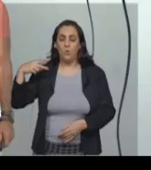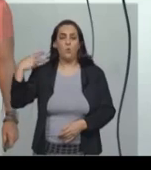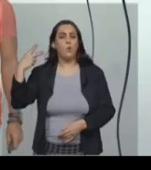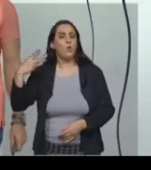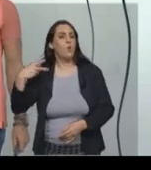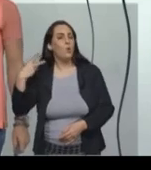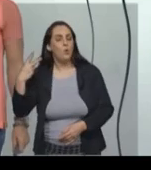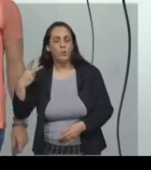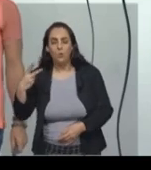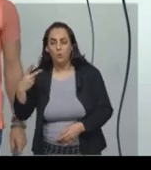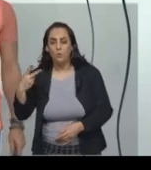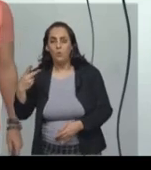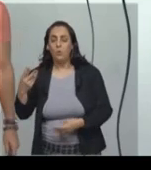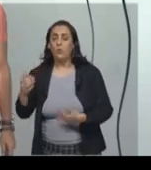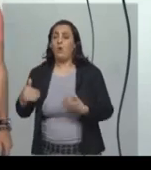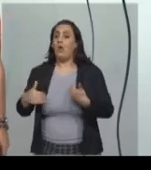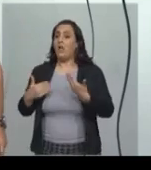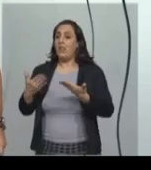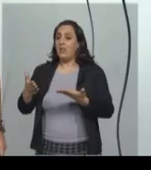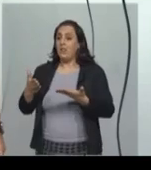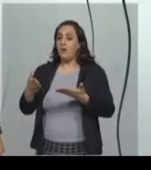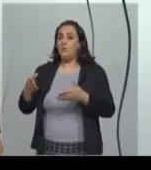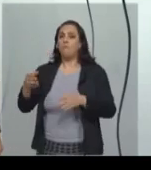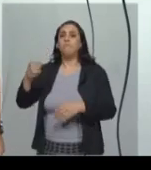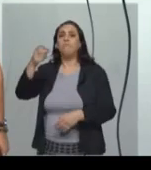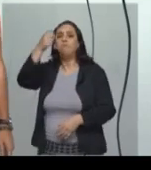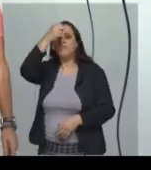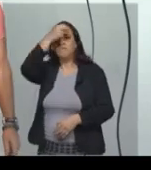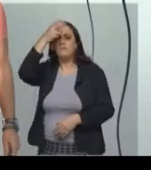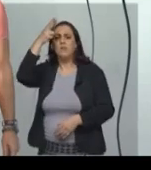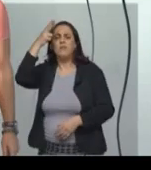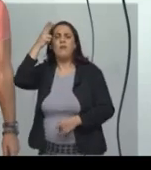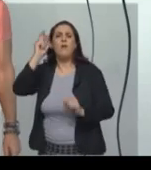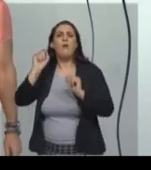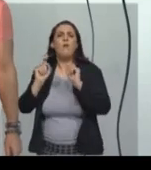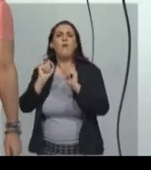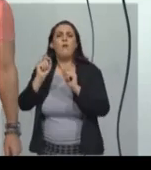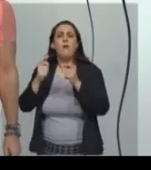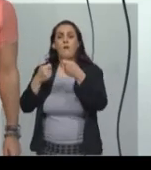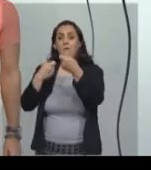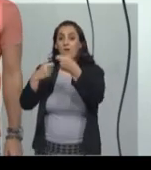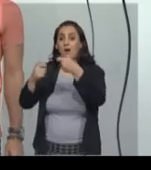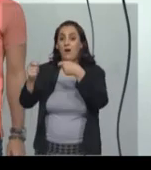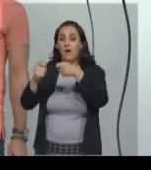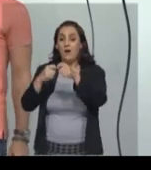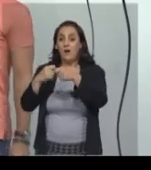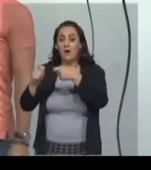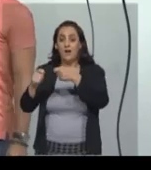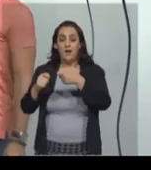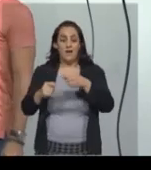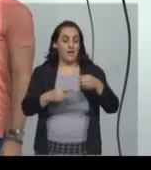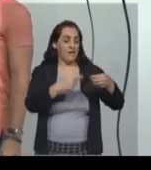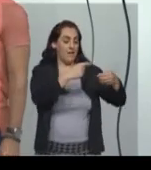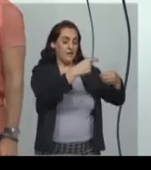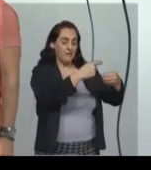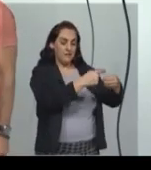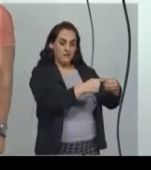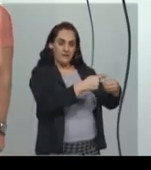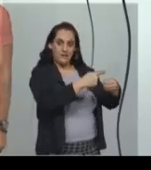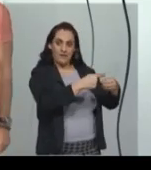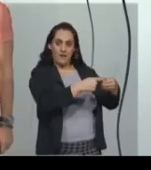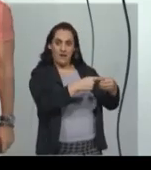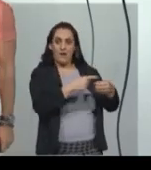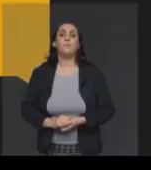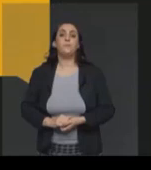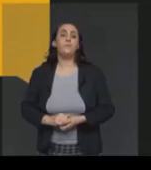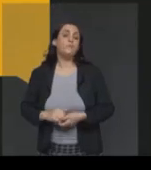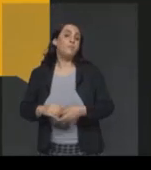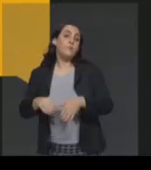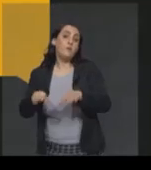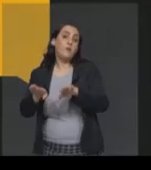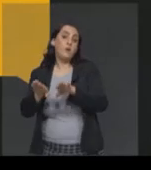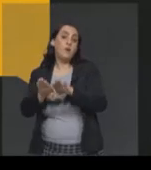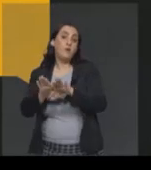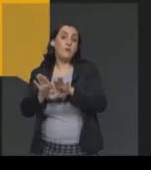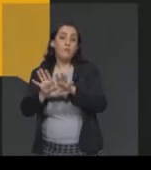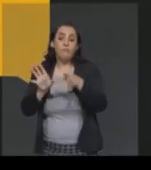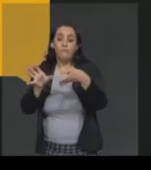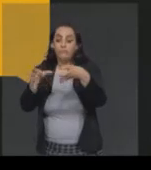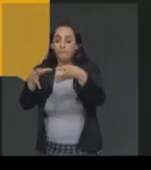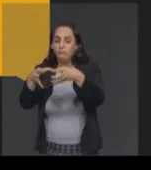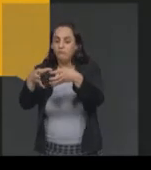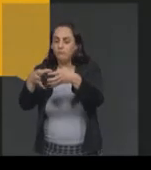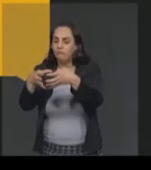a cidade, administra o município. O município, então, administrado por essa prefeitura, vai ter o